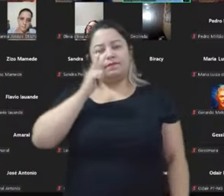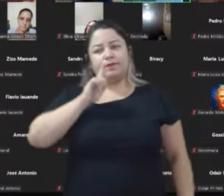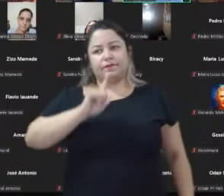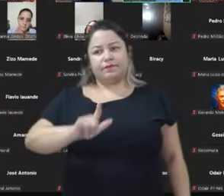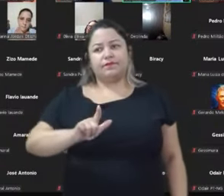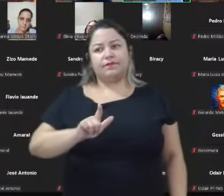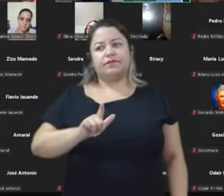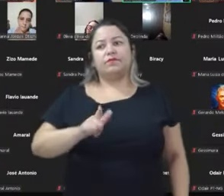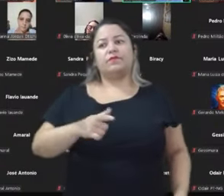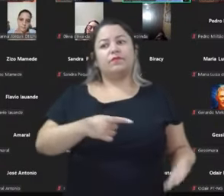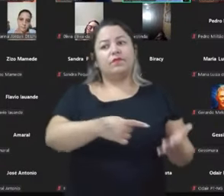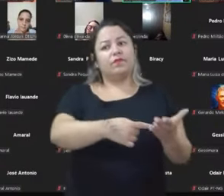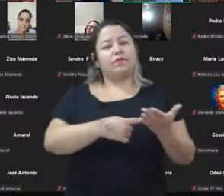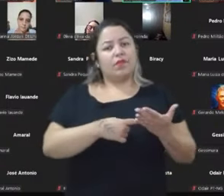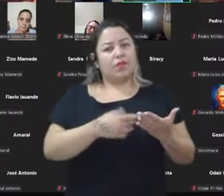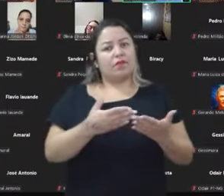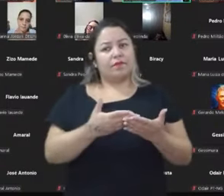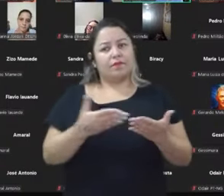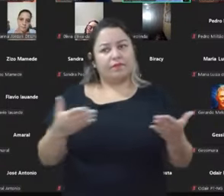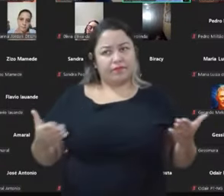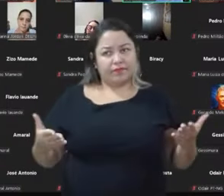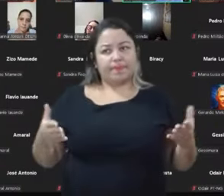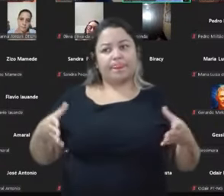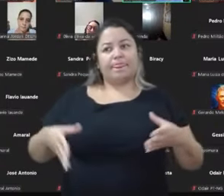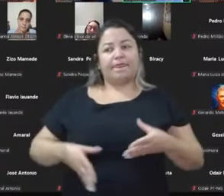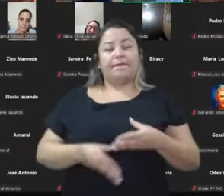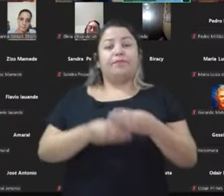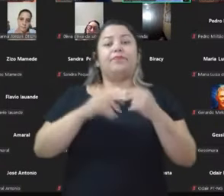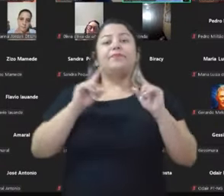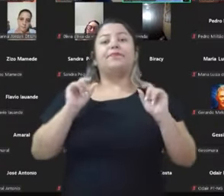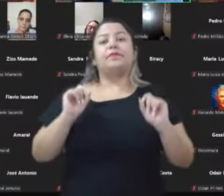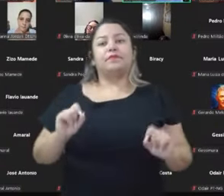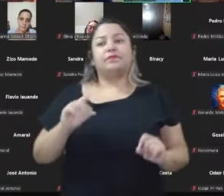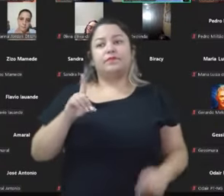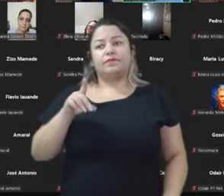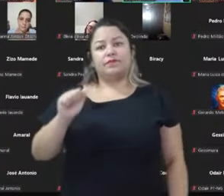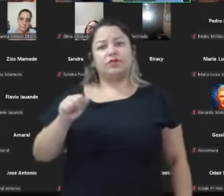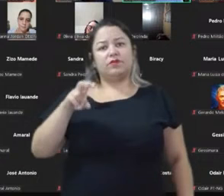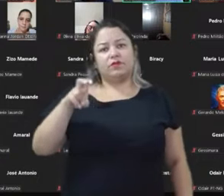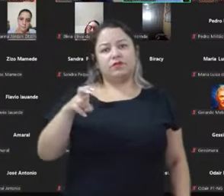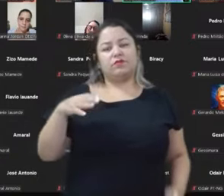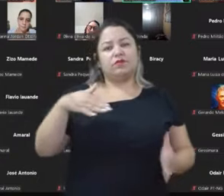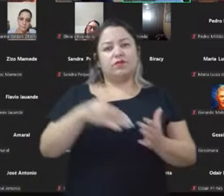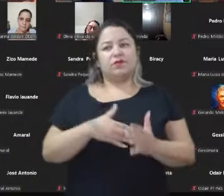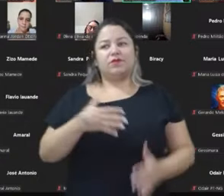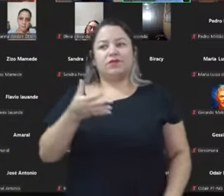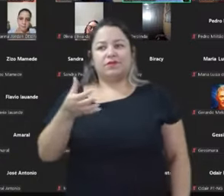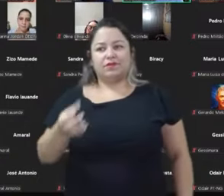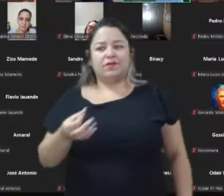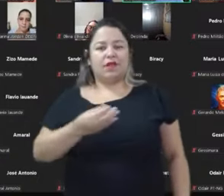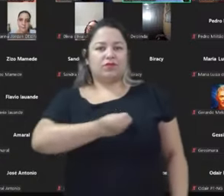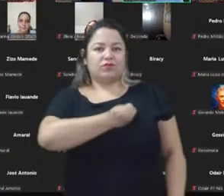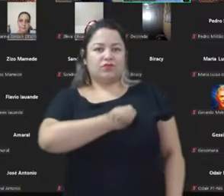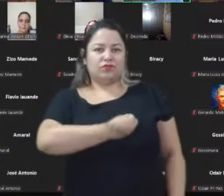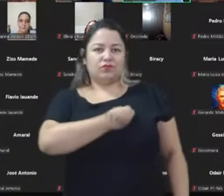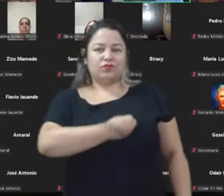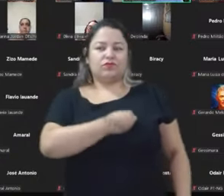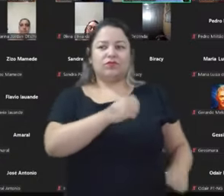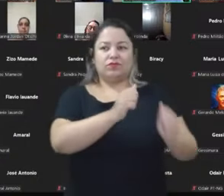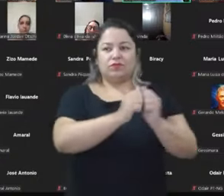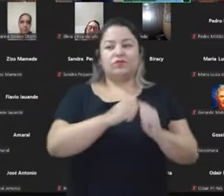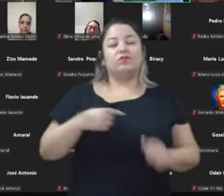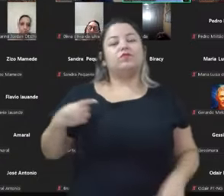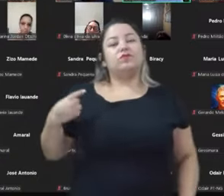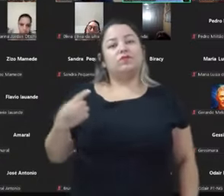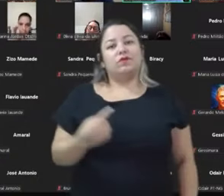o convite para vocês, reiterar o convite para que nos dias 5 e 6 vocês possam estar conosco aqui nesse